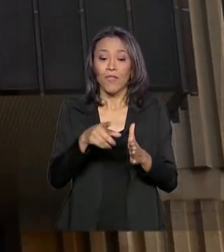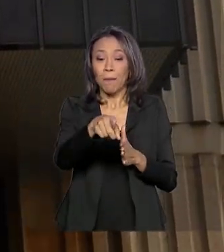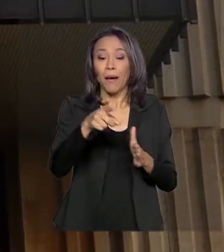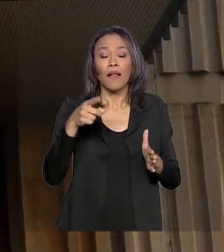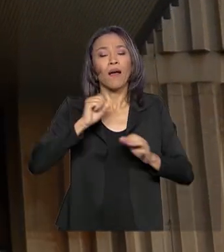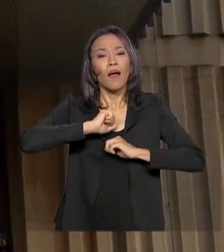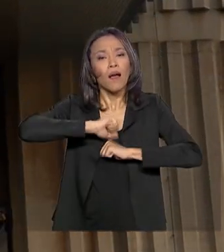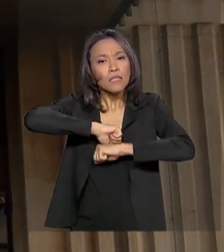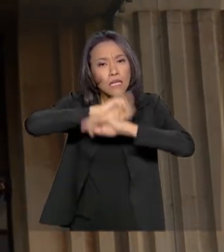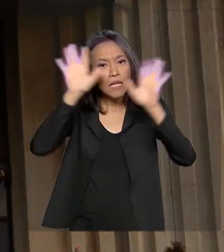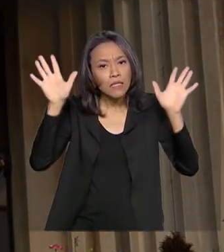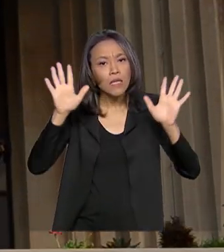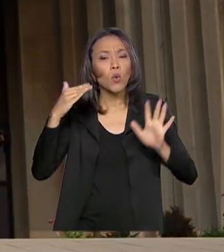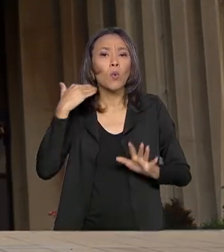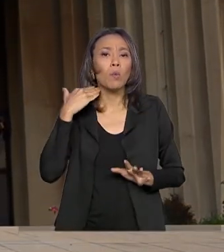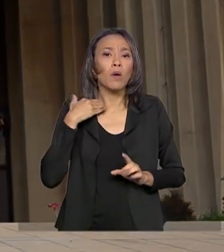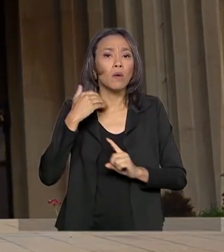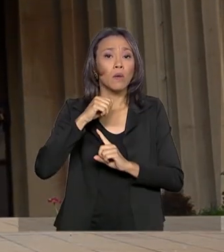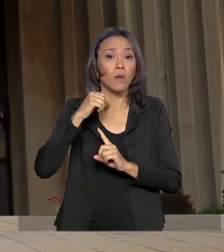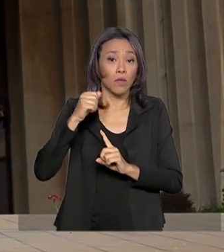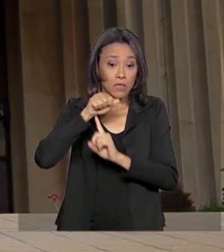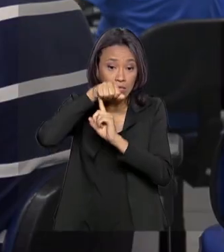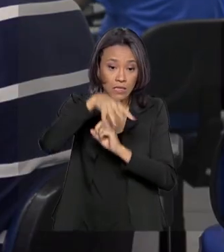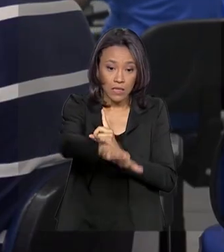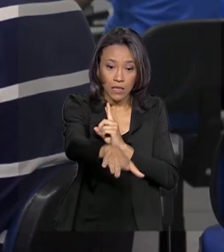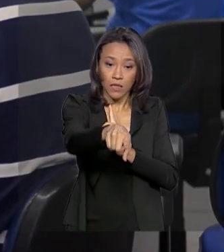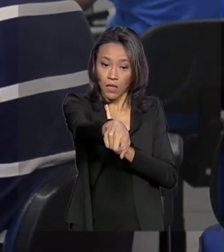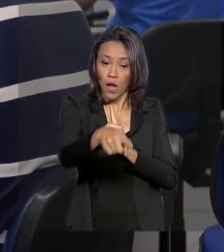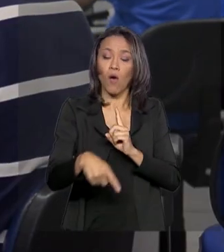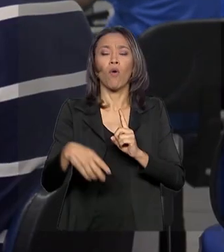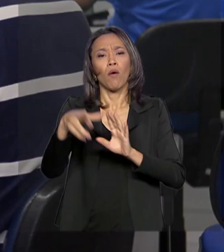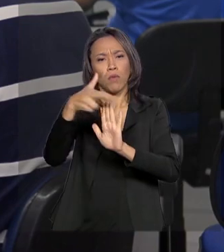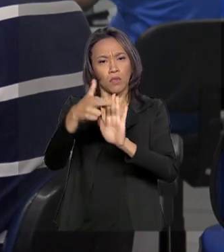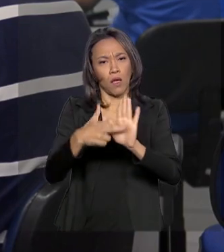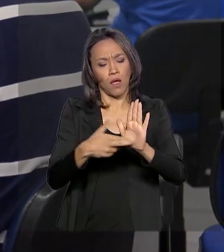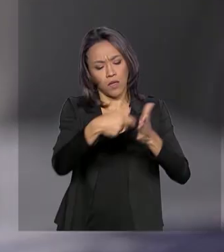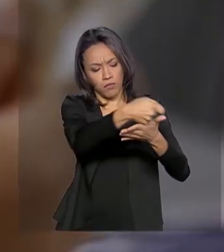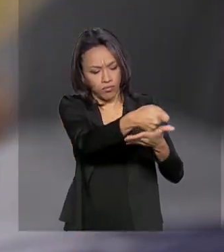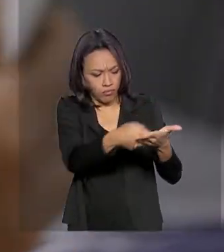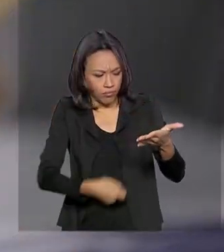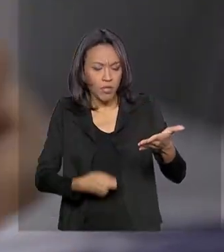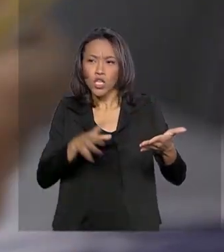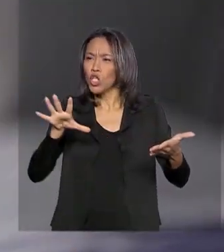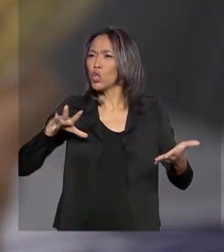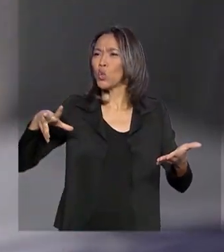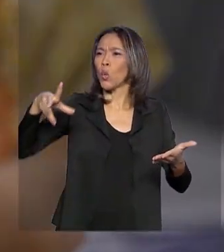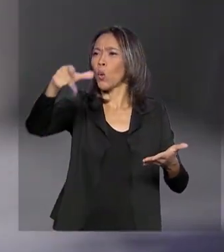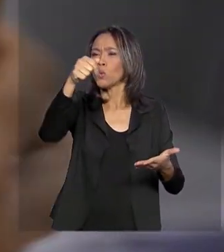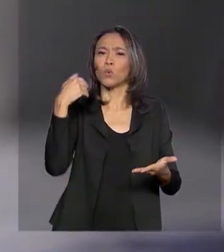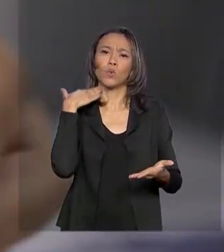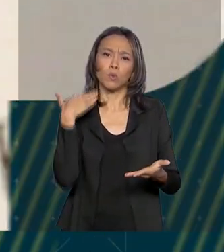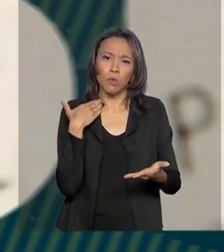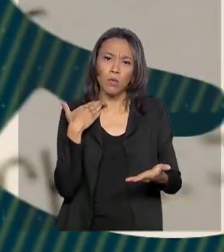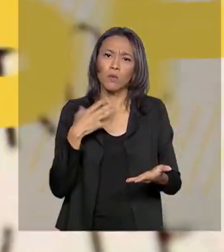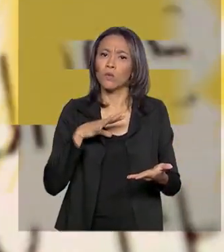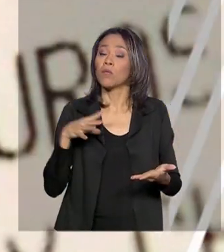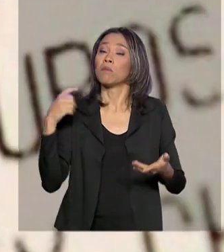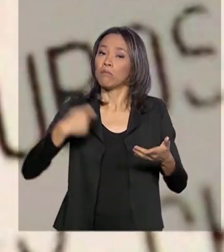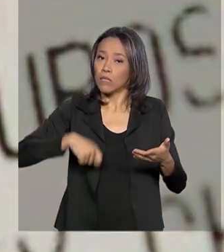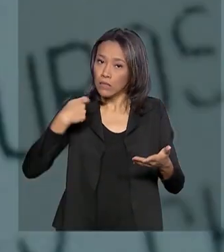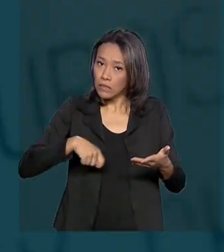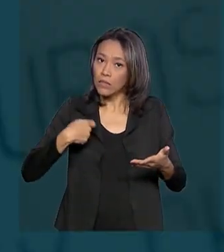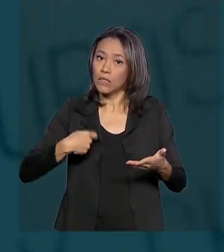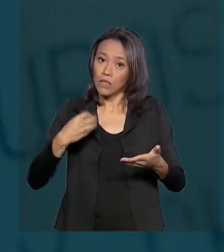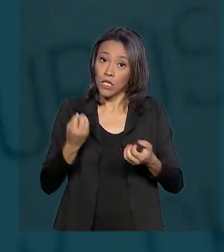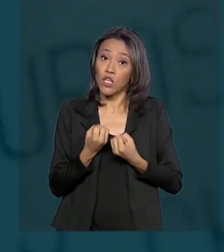transparente, o Banco Central publicou uma circular que orienta que todos os bancos e instituições financeiras devem